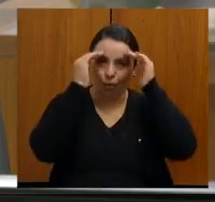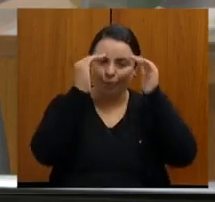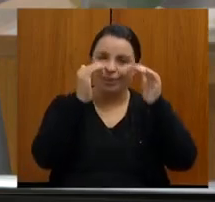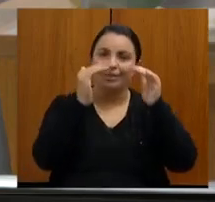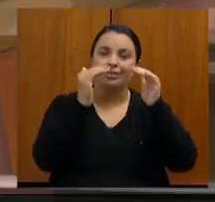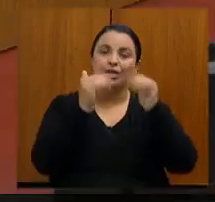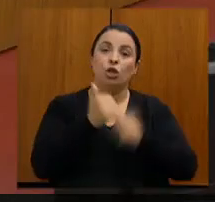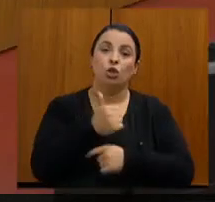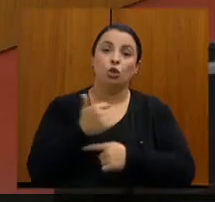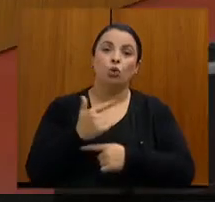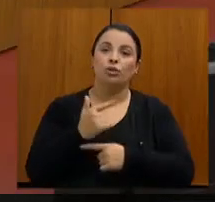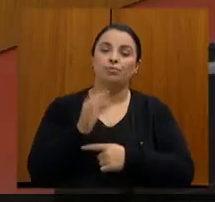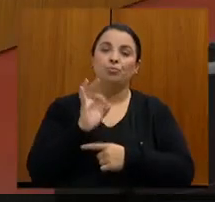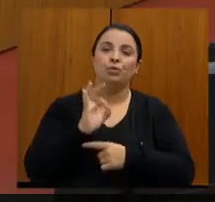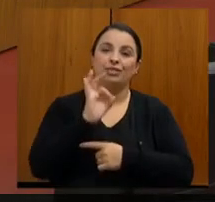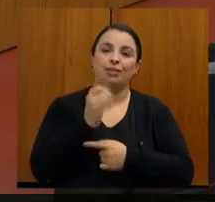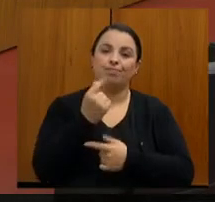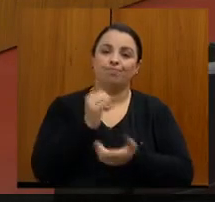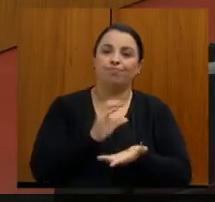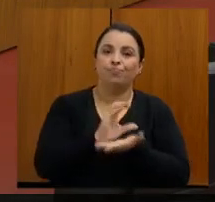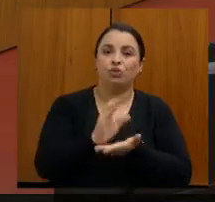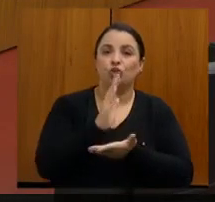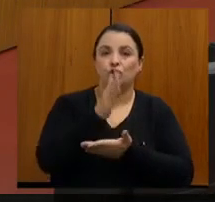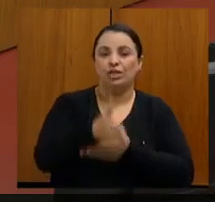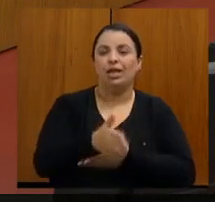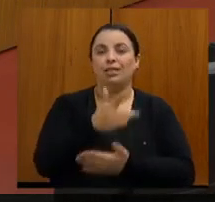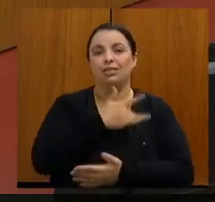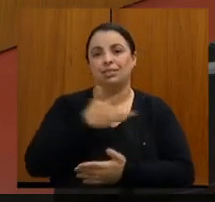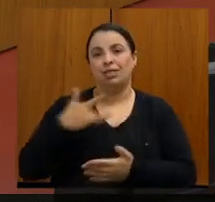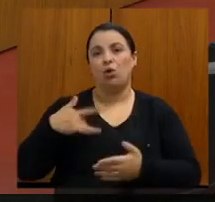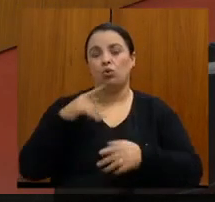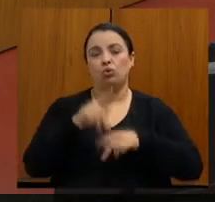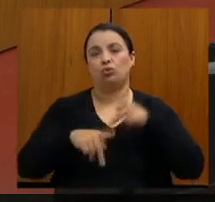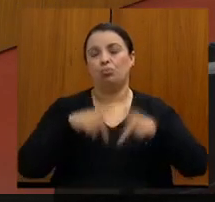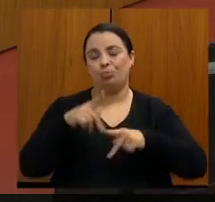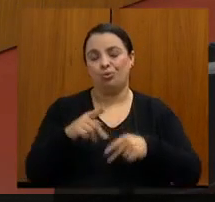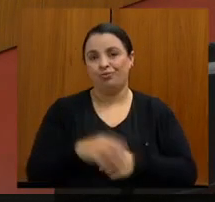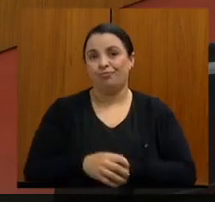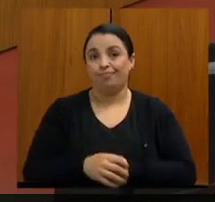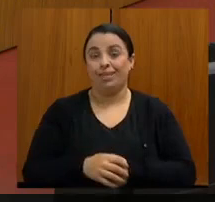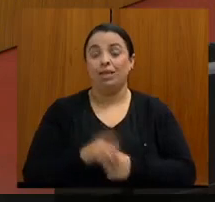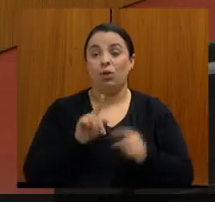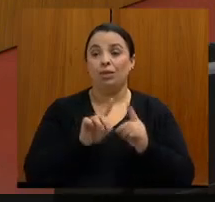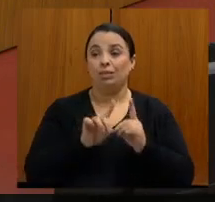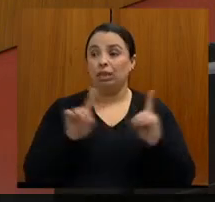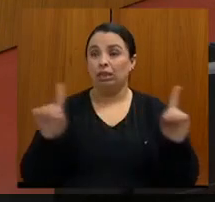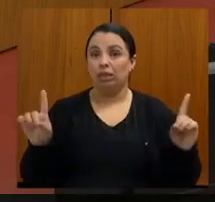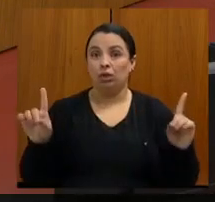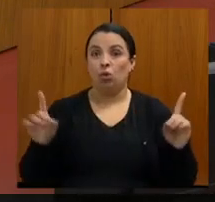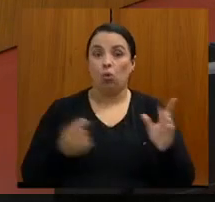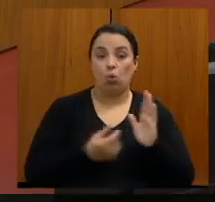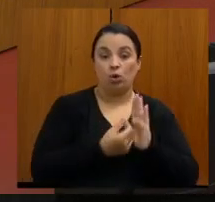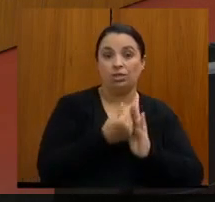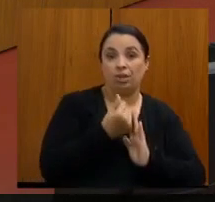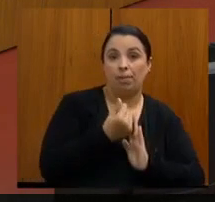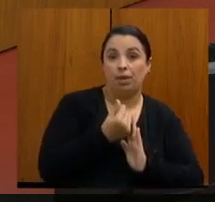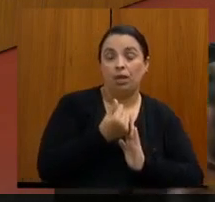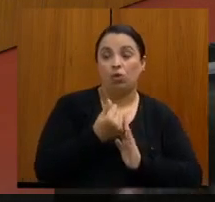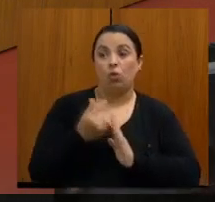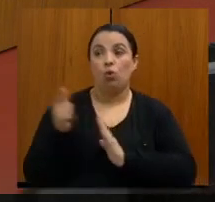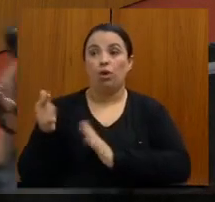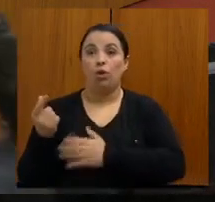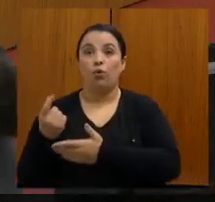pública. E, de fato, essa distância entre o orçamento e o financeiro é algo que